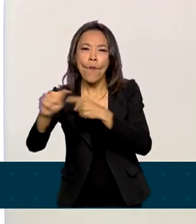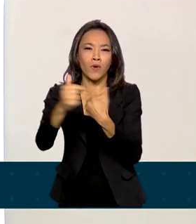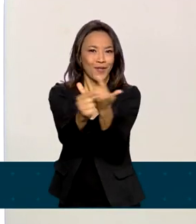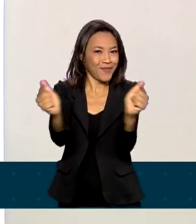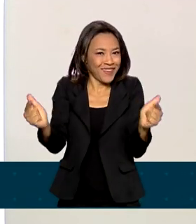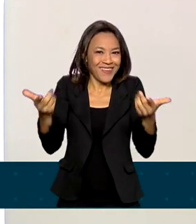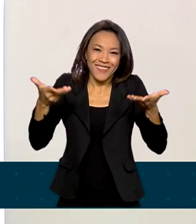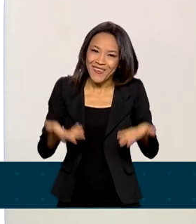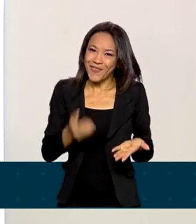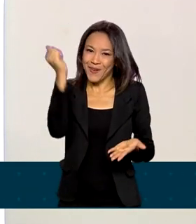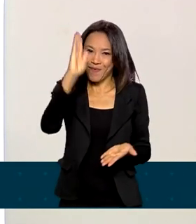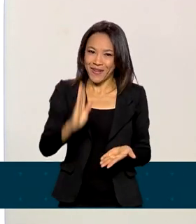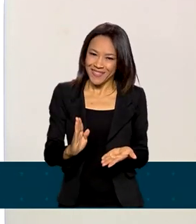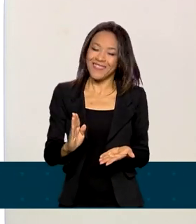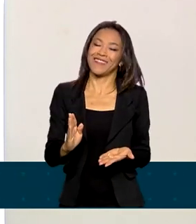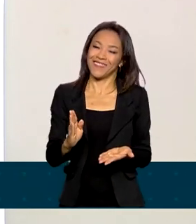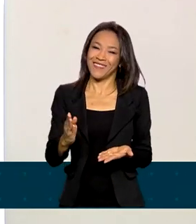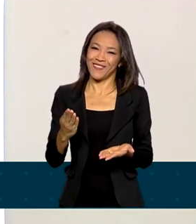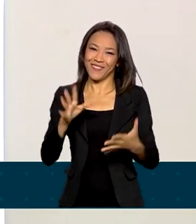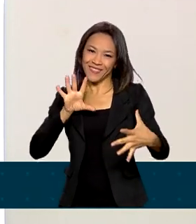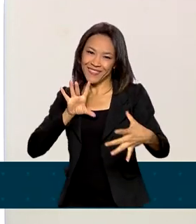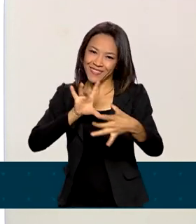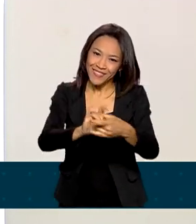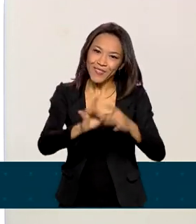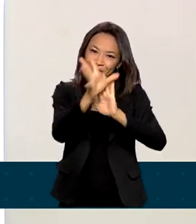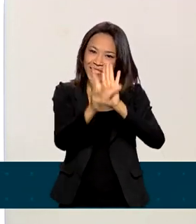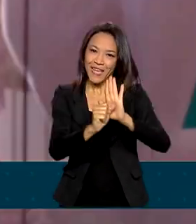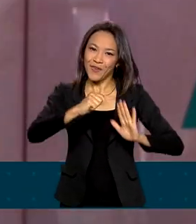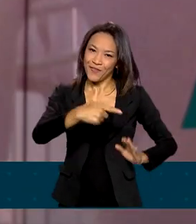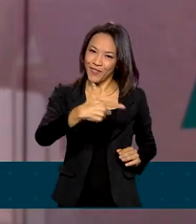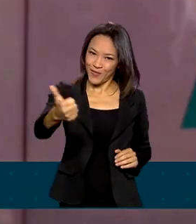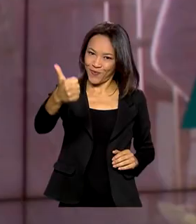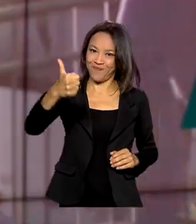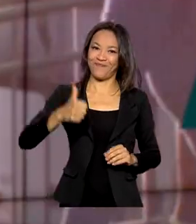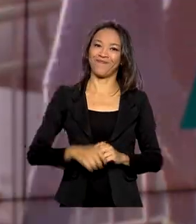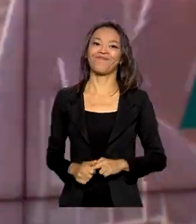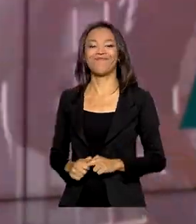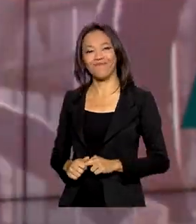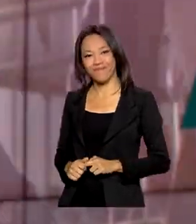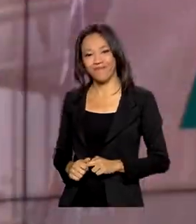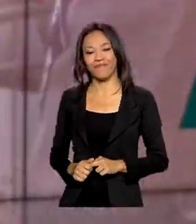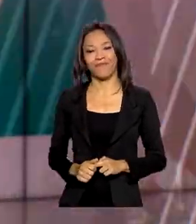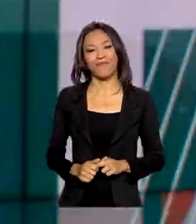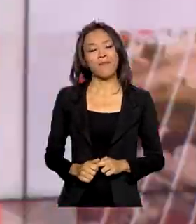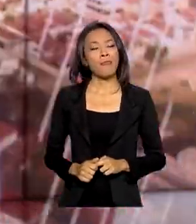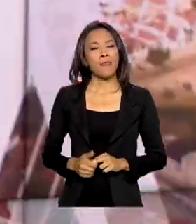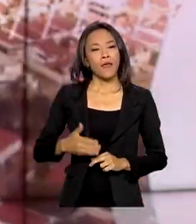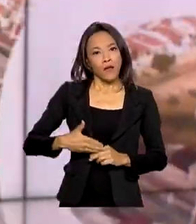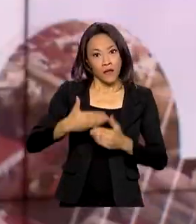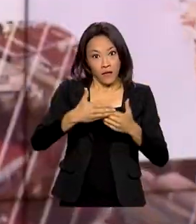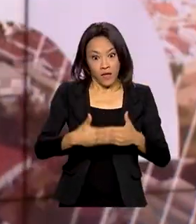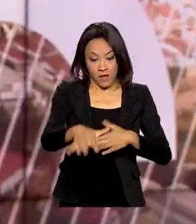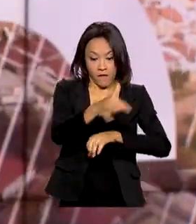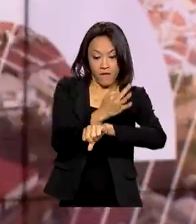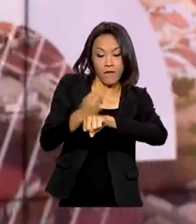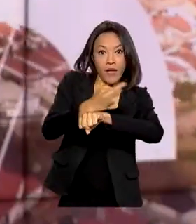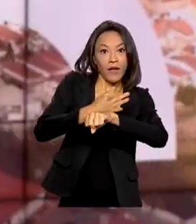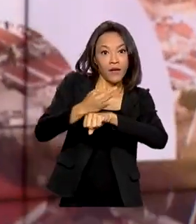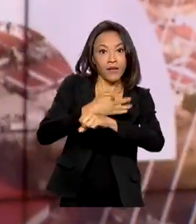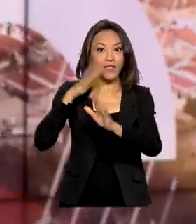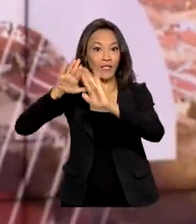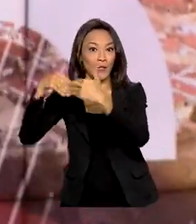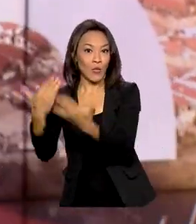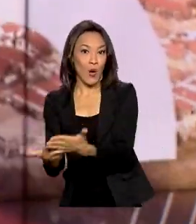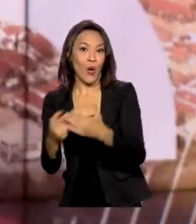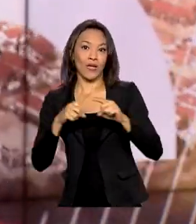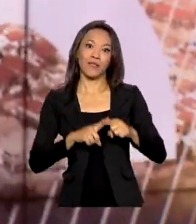é o Brasil entrando, então, no século 21 com o pé direito. Com as férias escolares e festas de fim de ano,